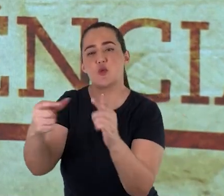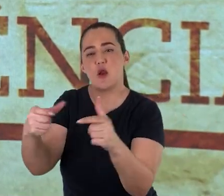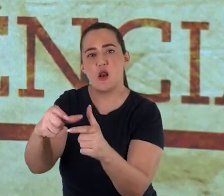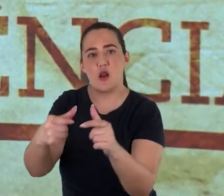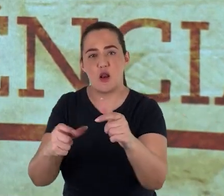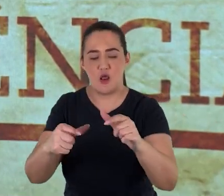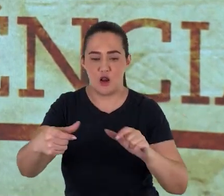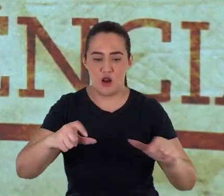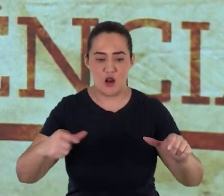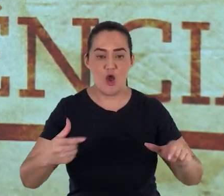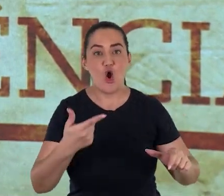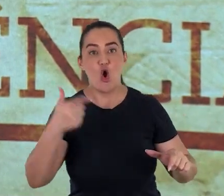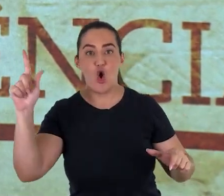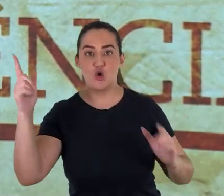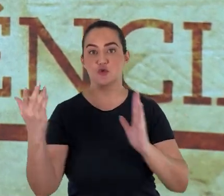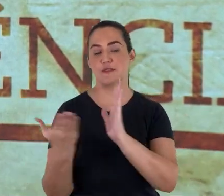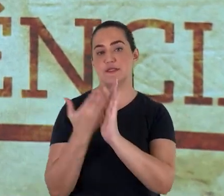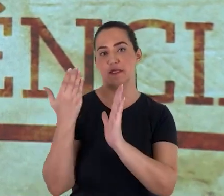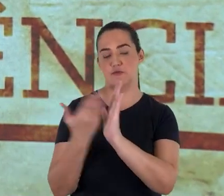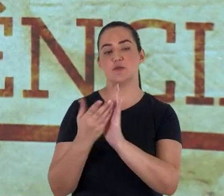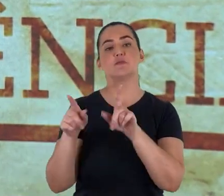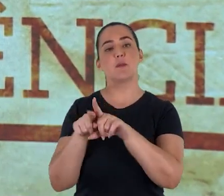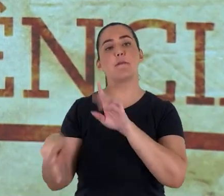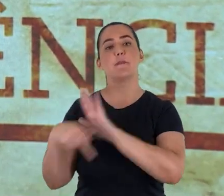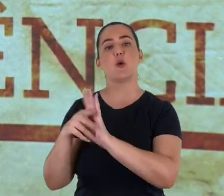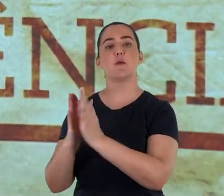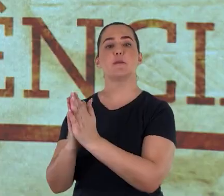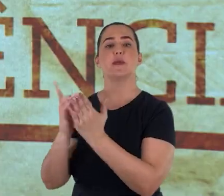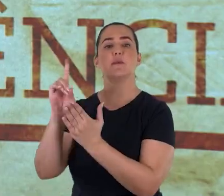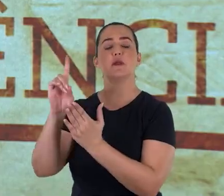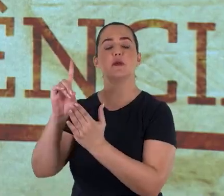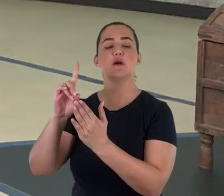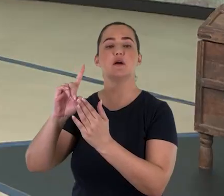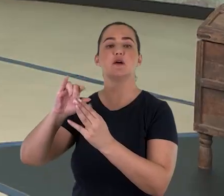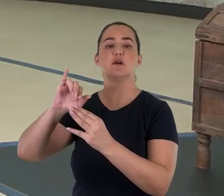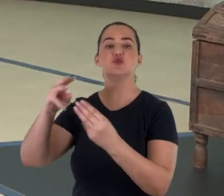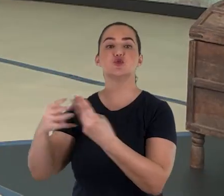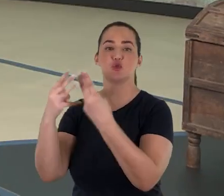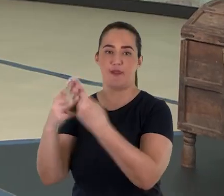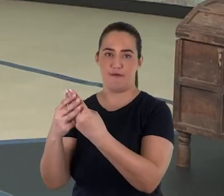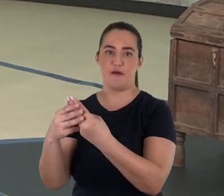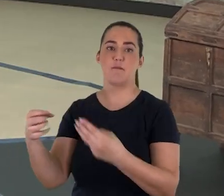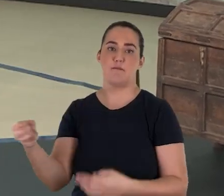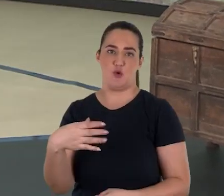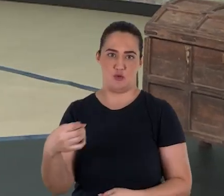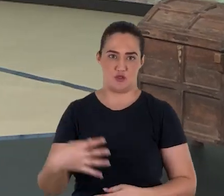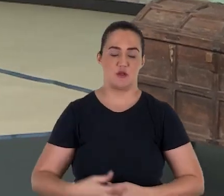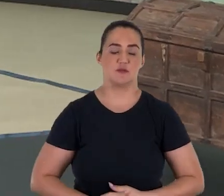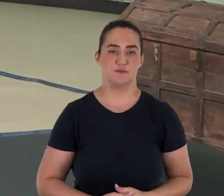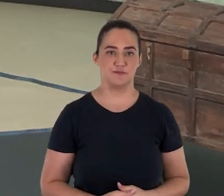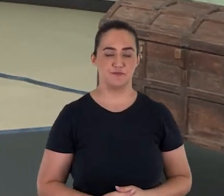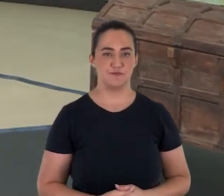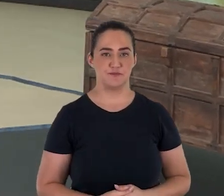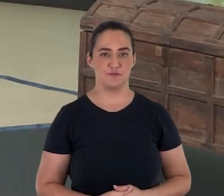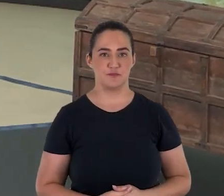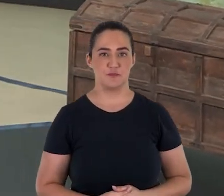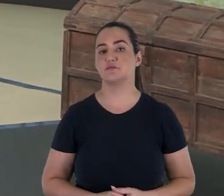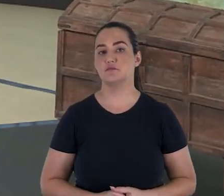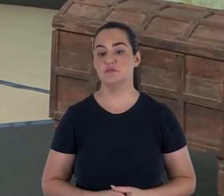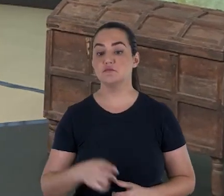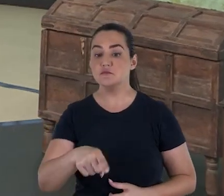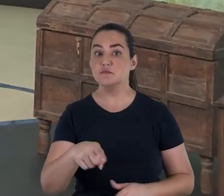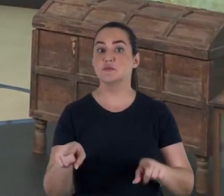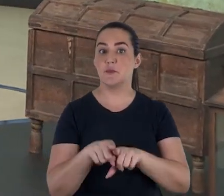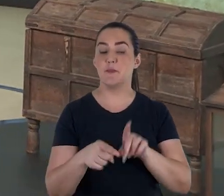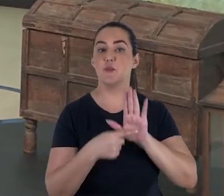faziam parte da Bíblia Judaica moderna. Além disso, os manuscritos do Mar Morto mostraram também que no